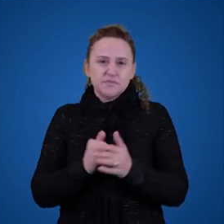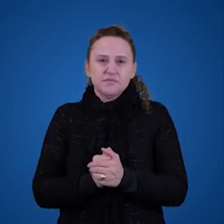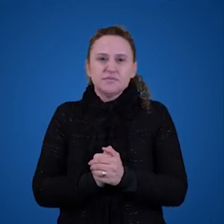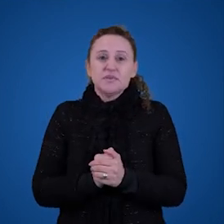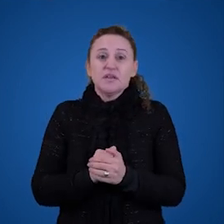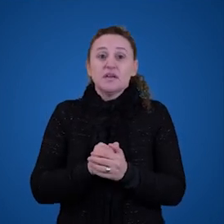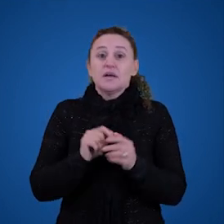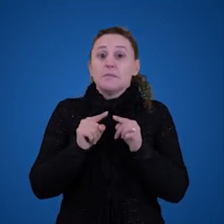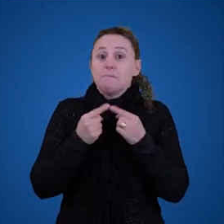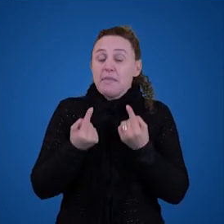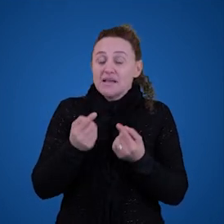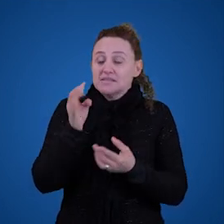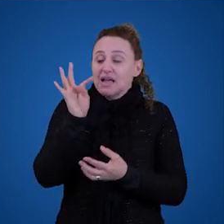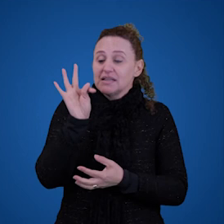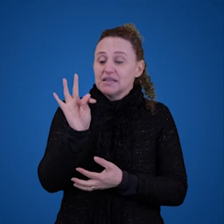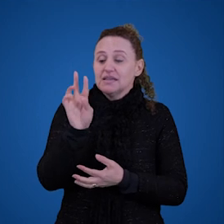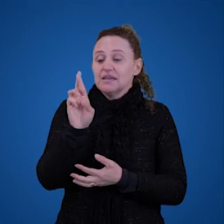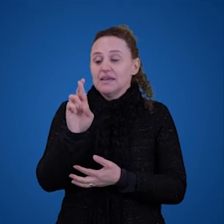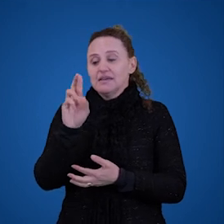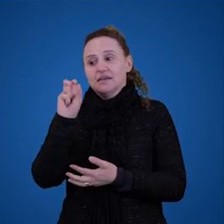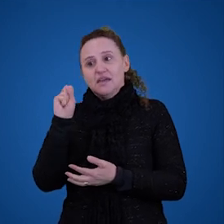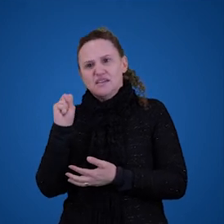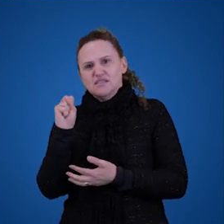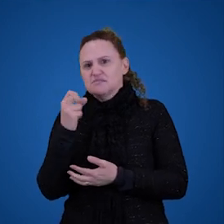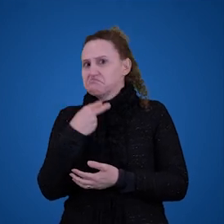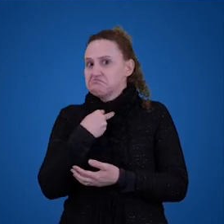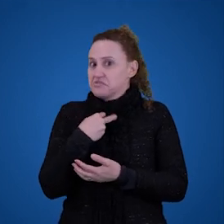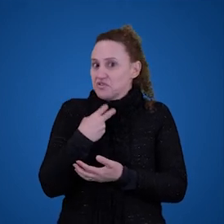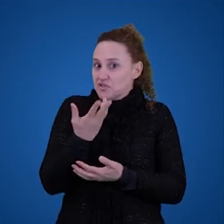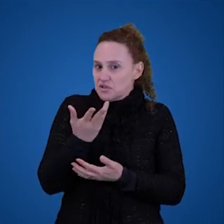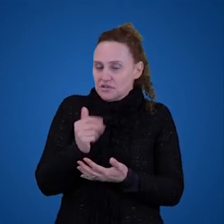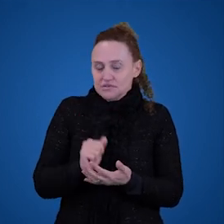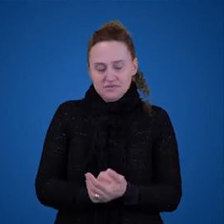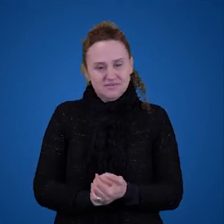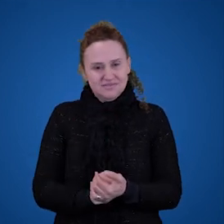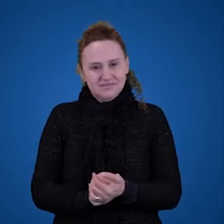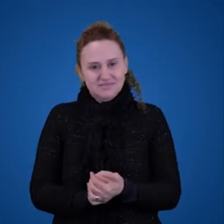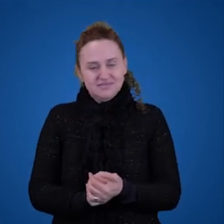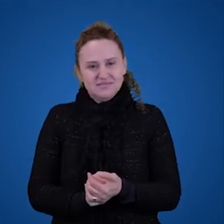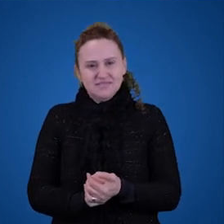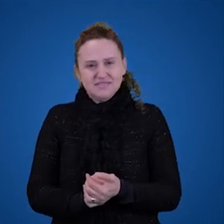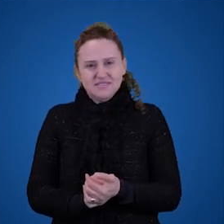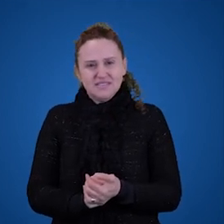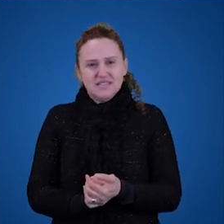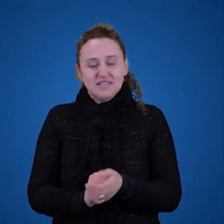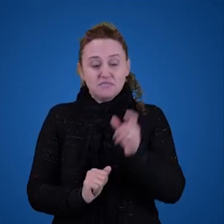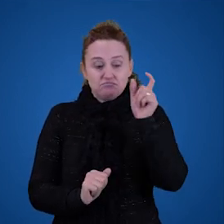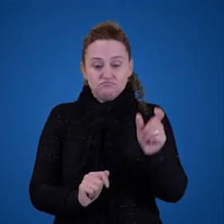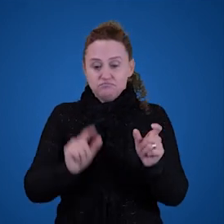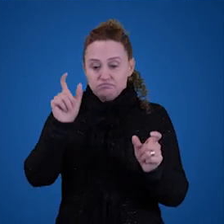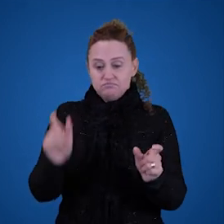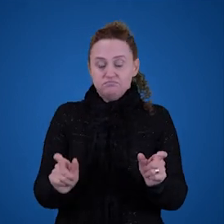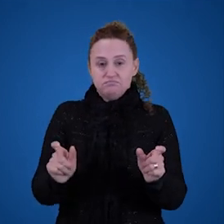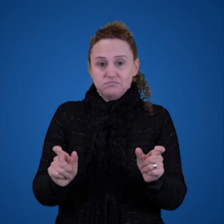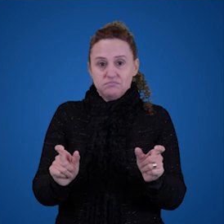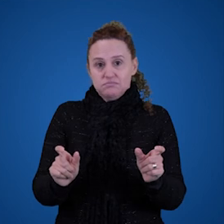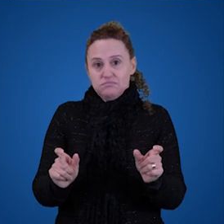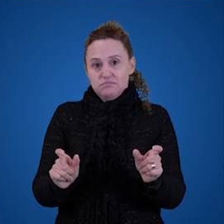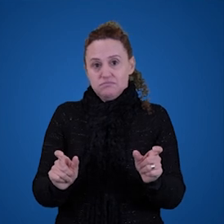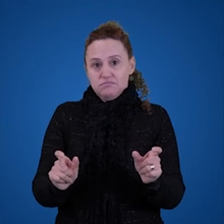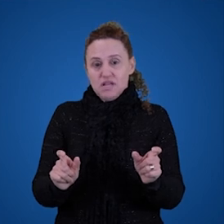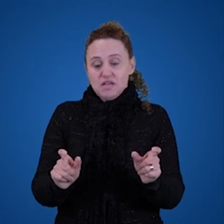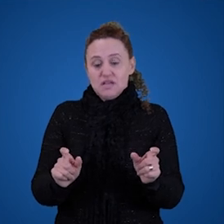TRS porque segundo a TRS o que você está fazendo ao falar Fernando Pessoa é Alberto Caeiro é dizer olha esse